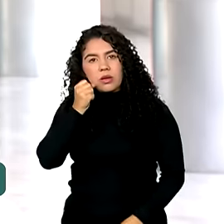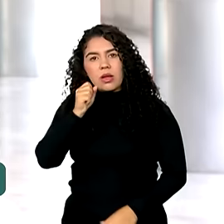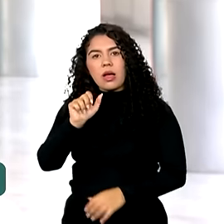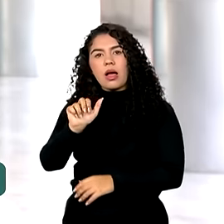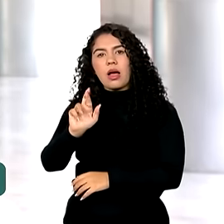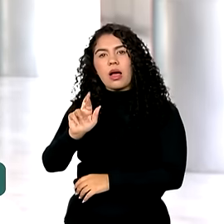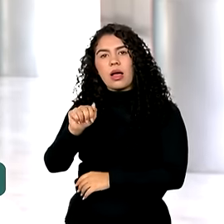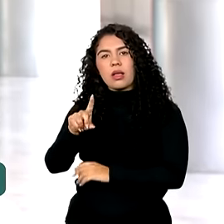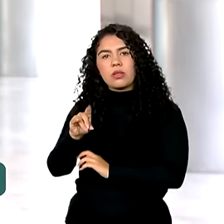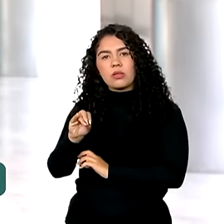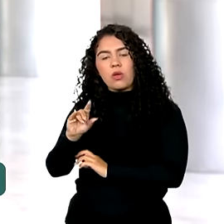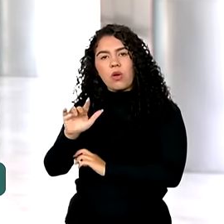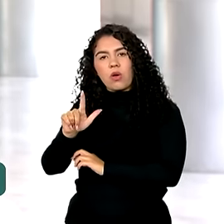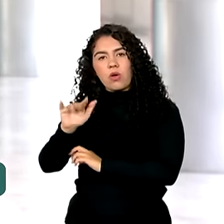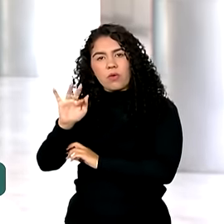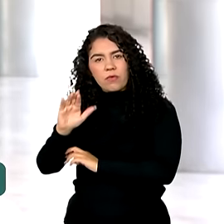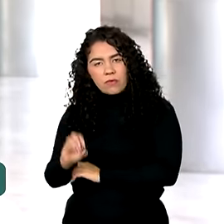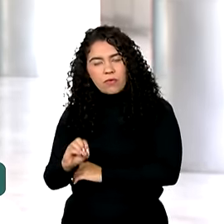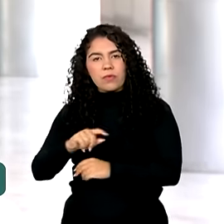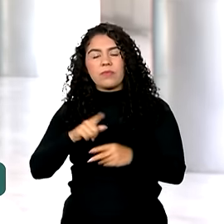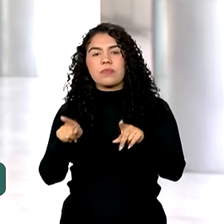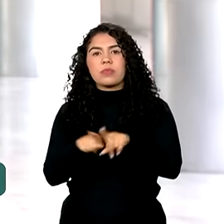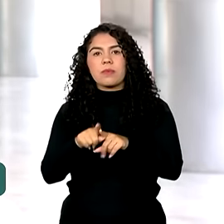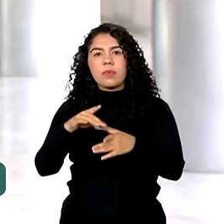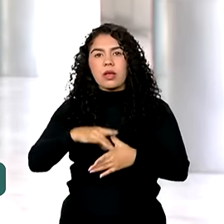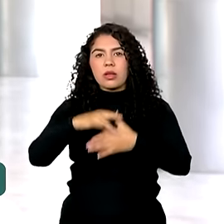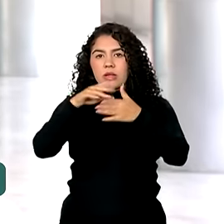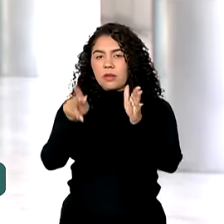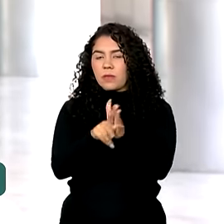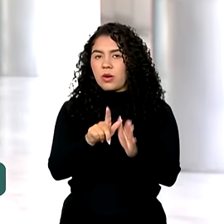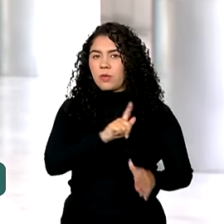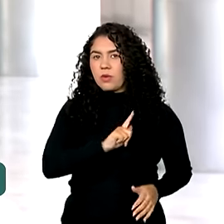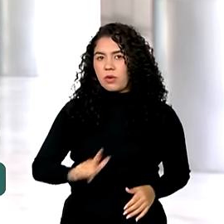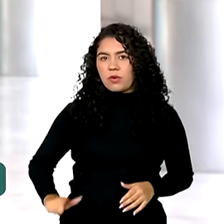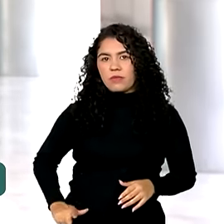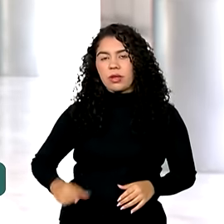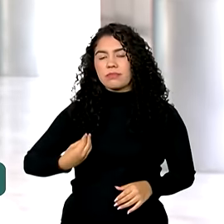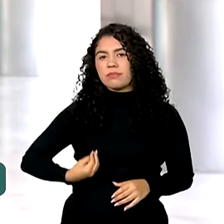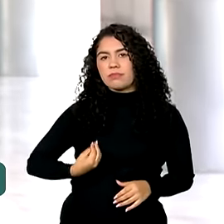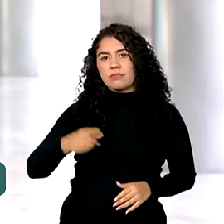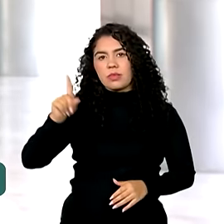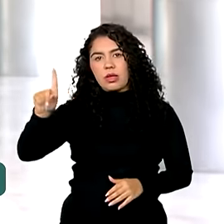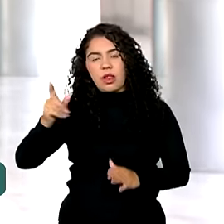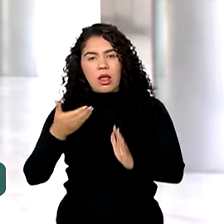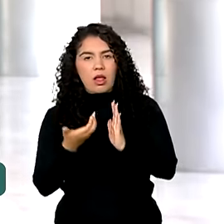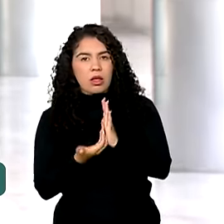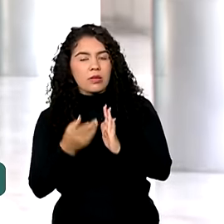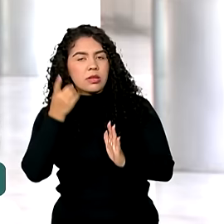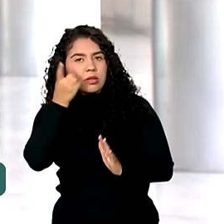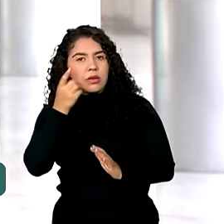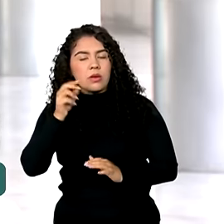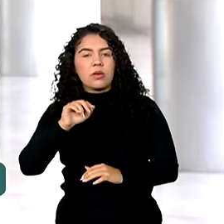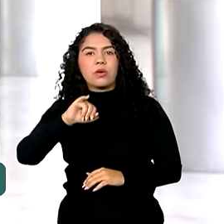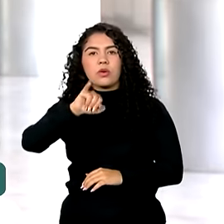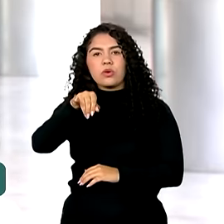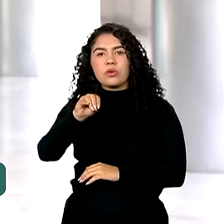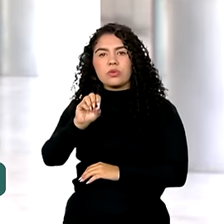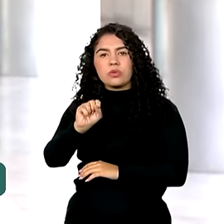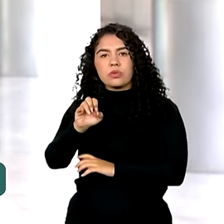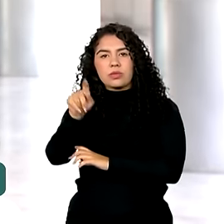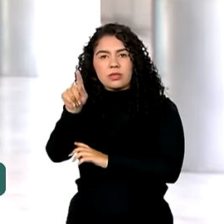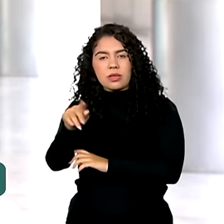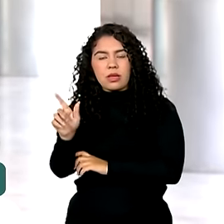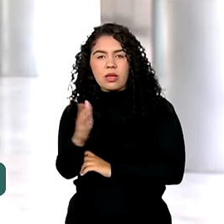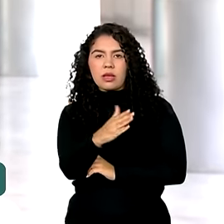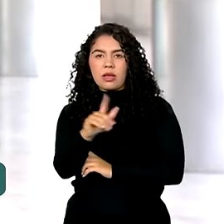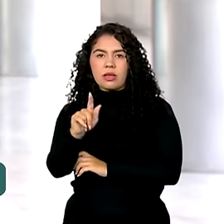Senado Federal, que é o senador Jacques Wagner, e o líder do governo na Câmara dos Deputados, que é o deputado José Guimarães. Entre as